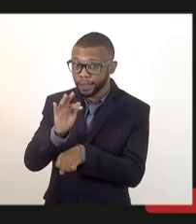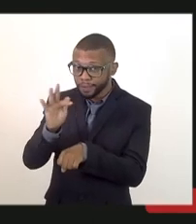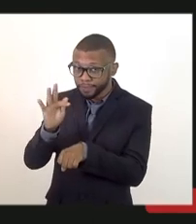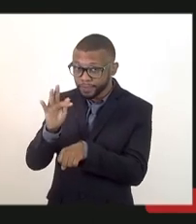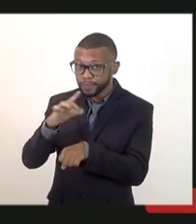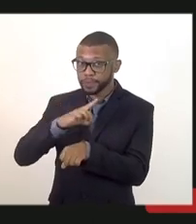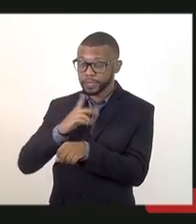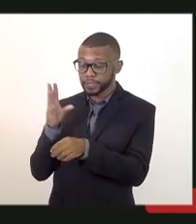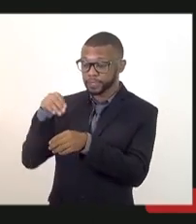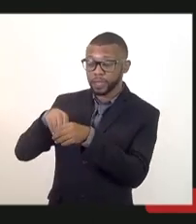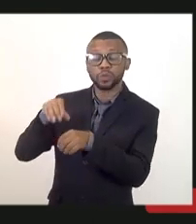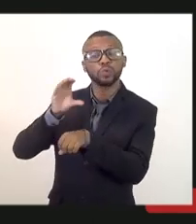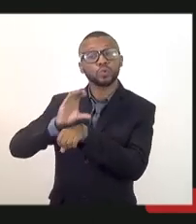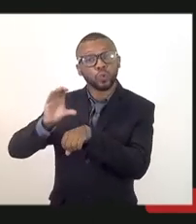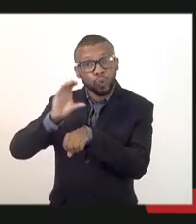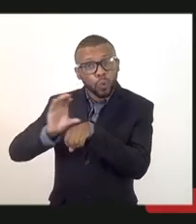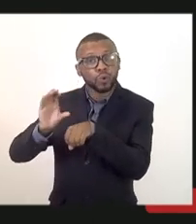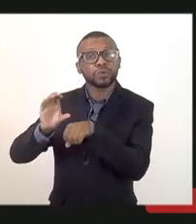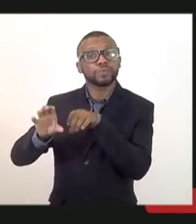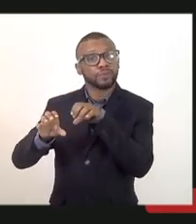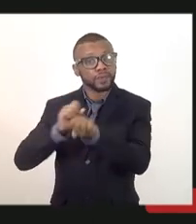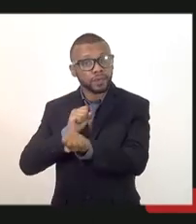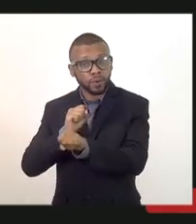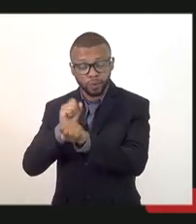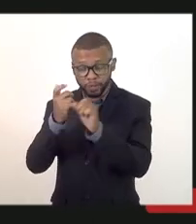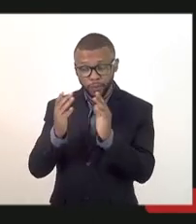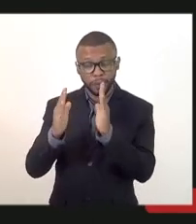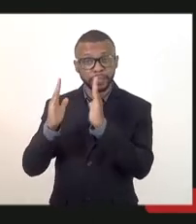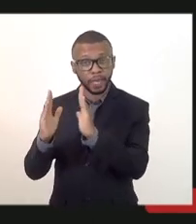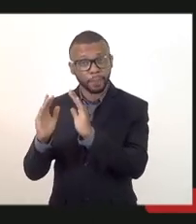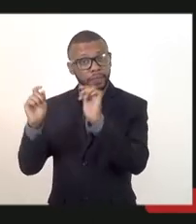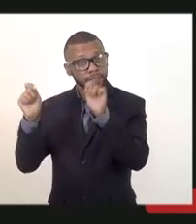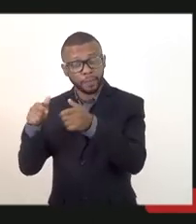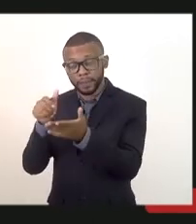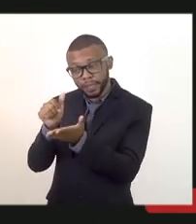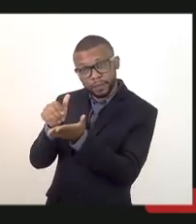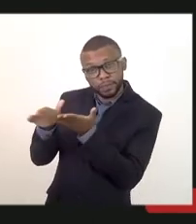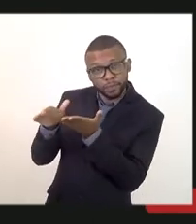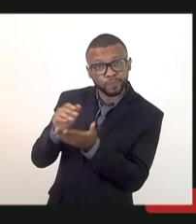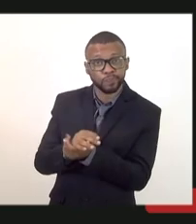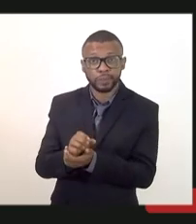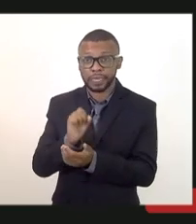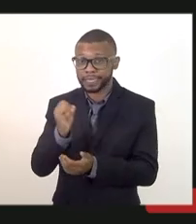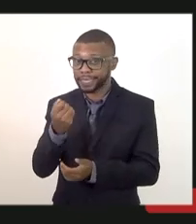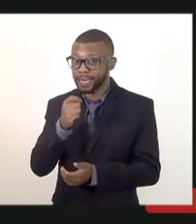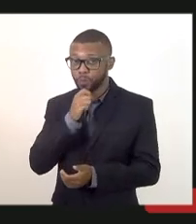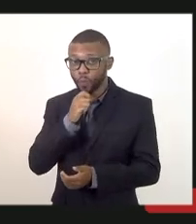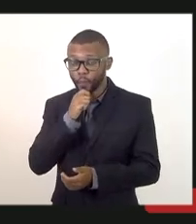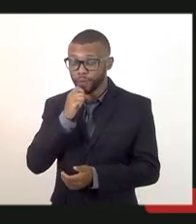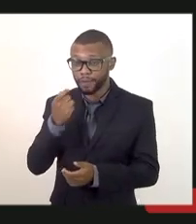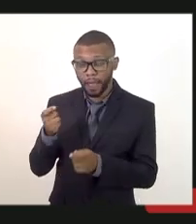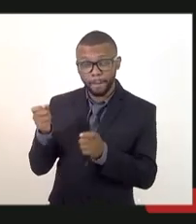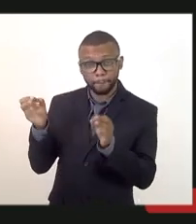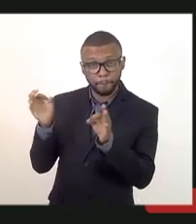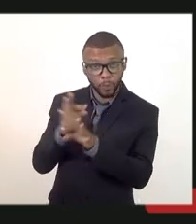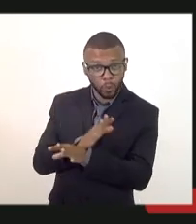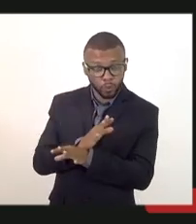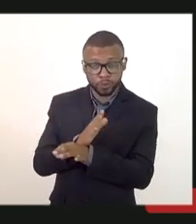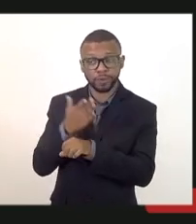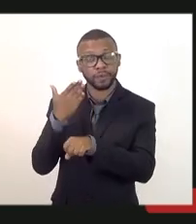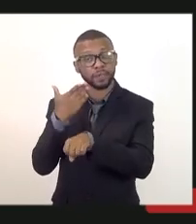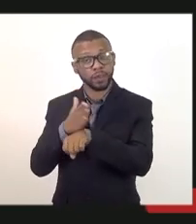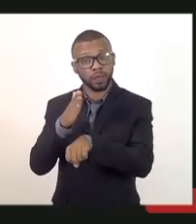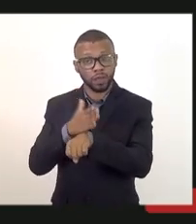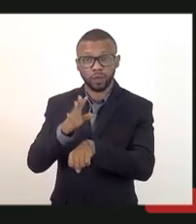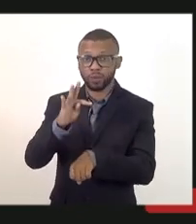de formação isso é etapa eliminatória do concurso o candidato que não estiver apto ao fim do concurso a fazer o TAF ele é